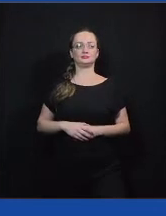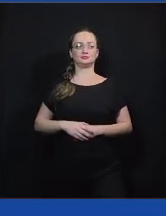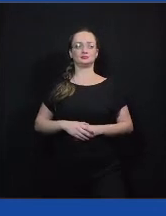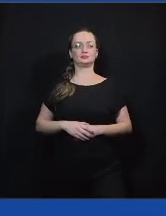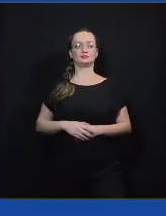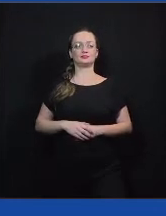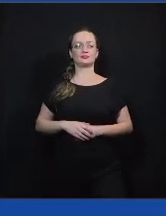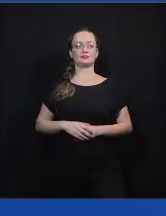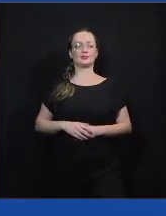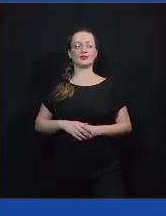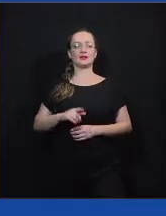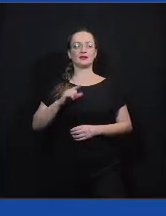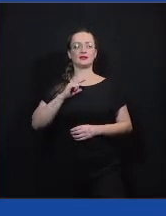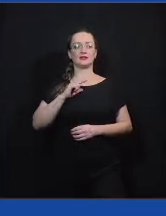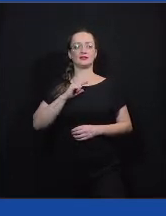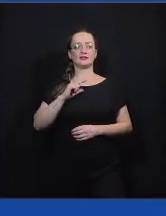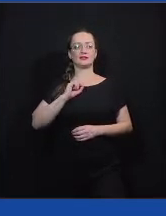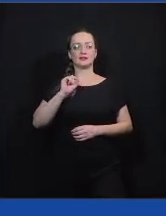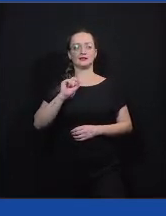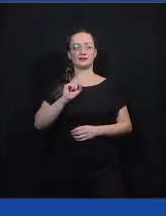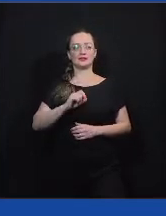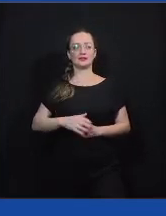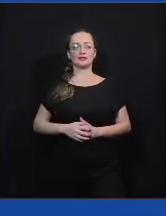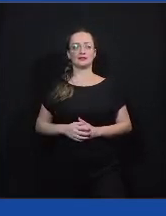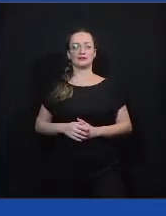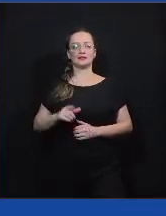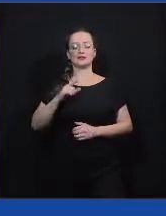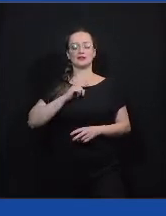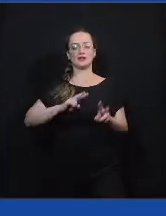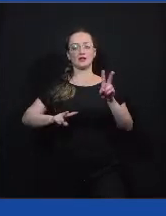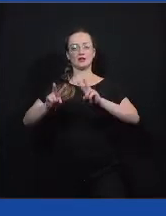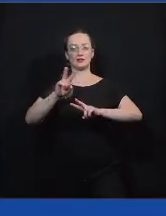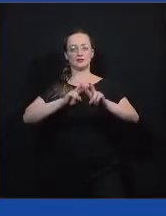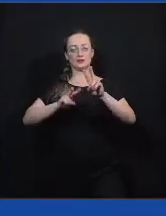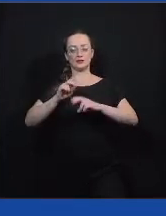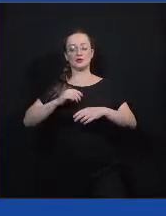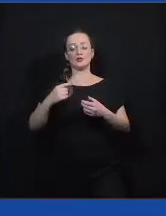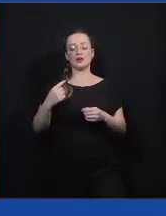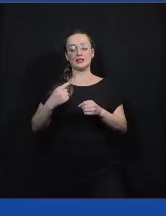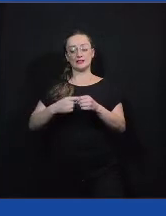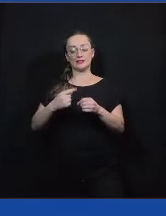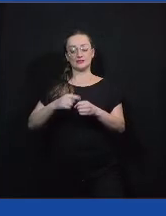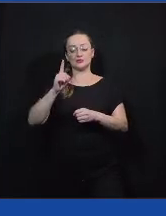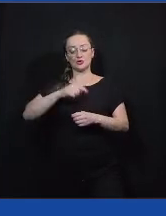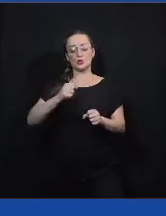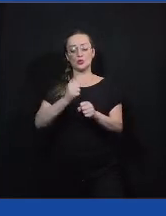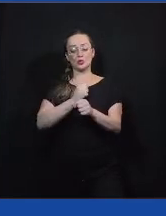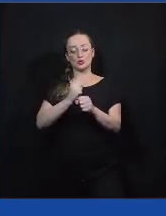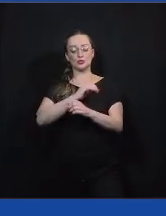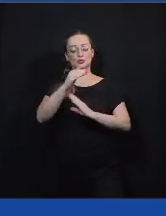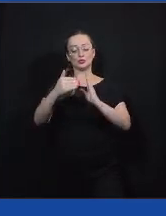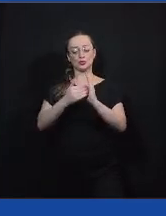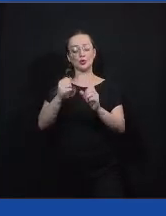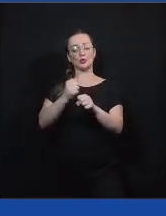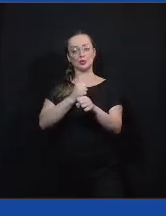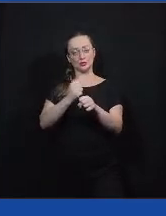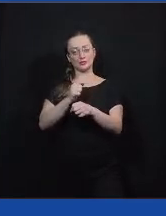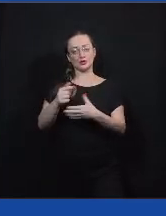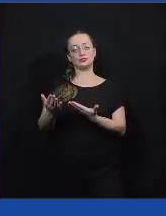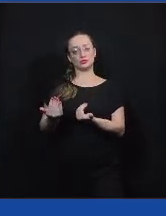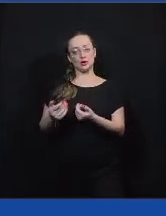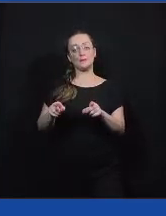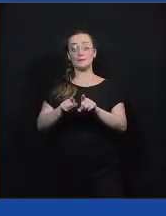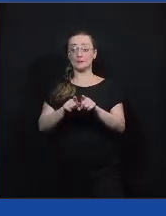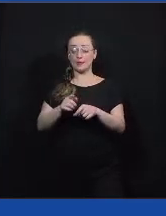ter... Essa... Essa... visão de que a cidade, ela é construída por todos. Incluso o jovem. Então,